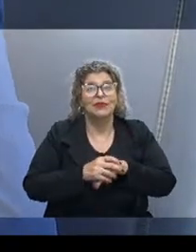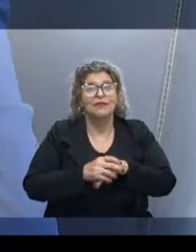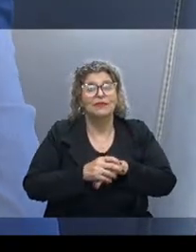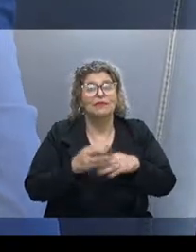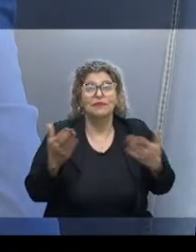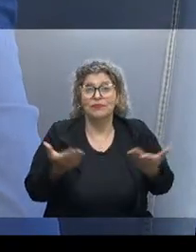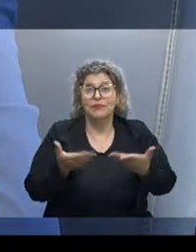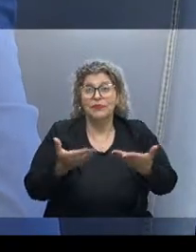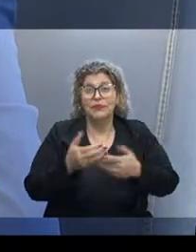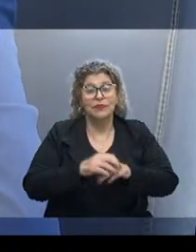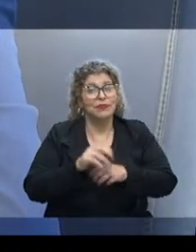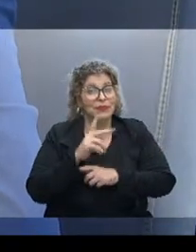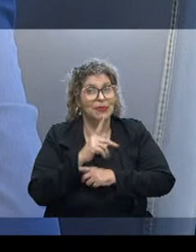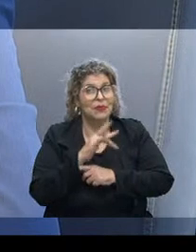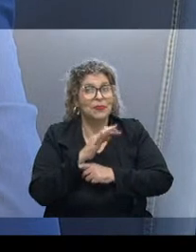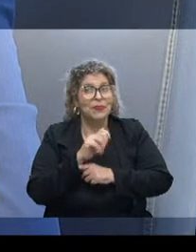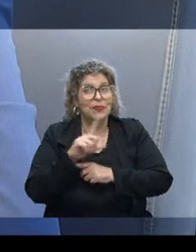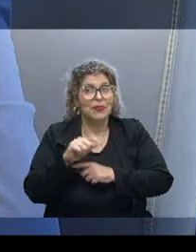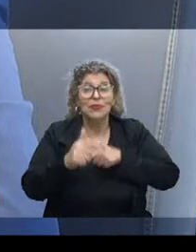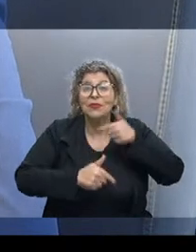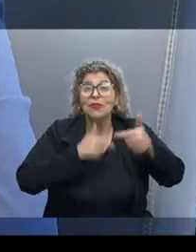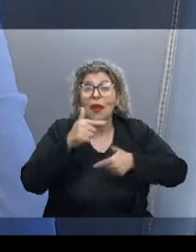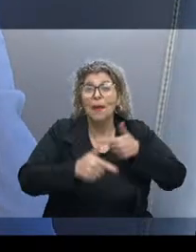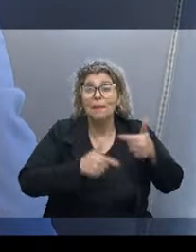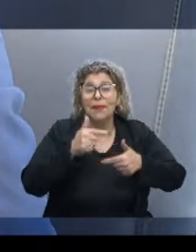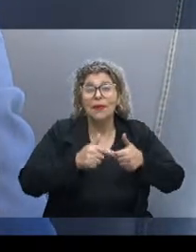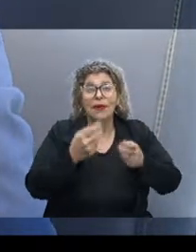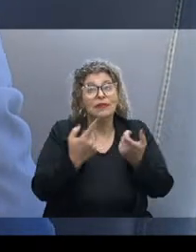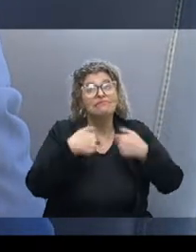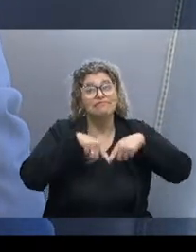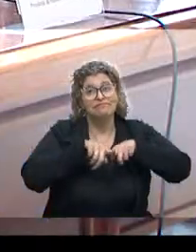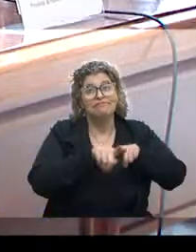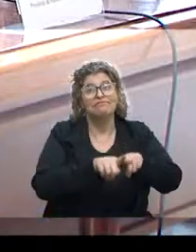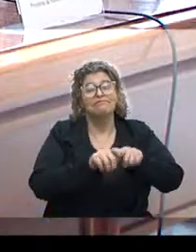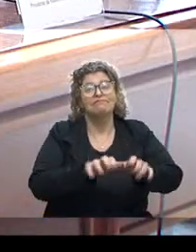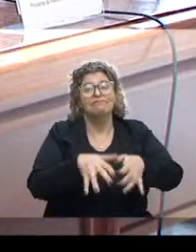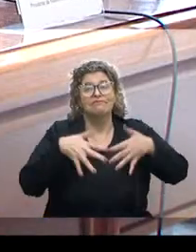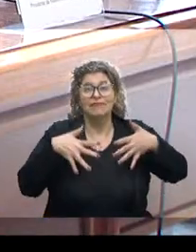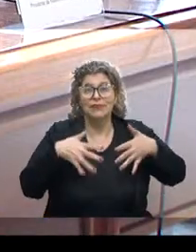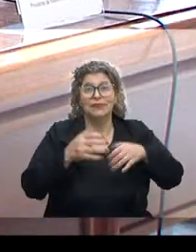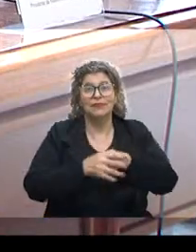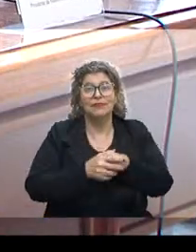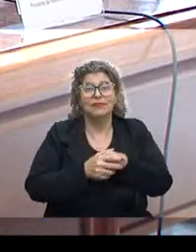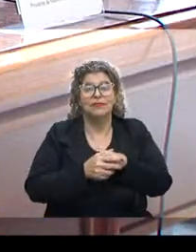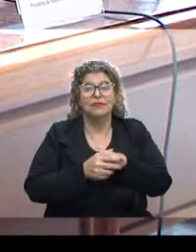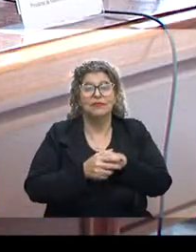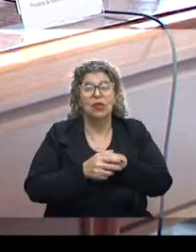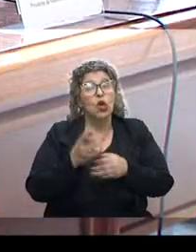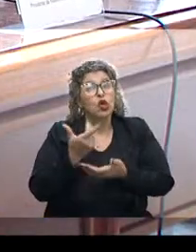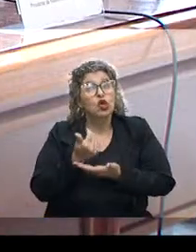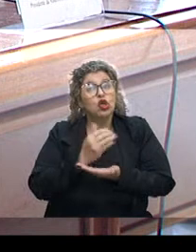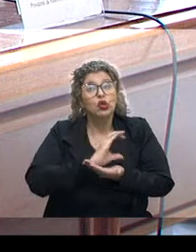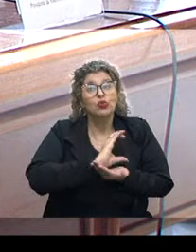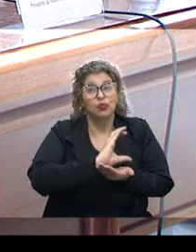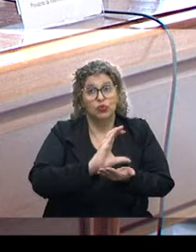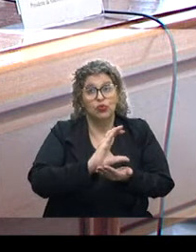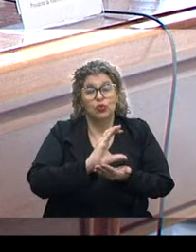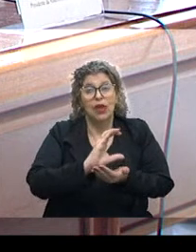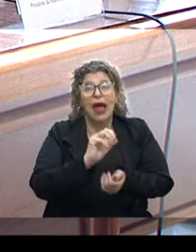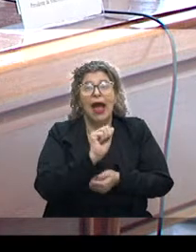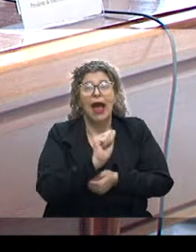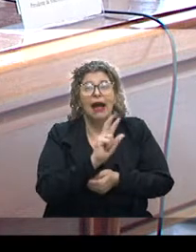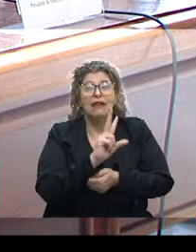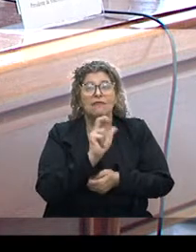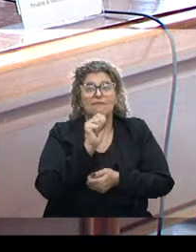Gabriel Souza, um trabalho e a importância da parceria da Assembleia Legislativa. Agora chegam os recursos do avançar.